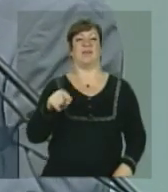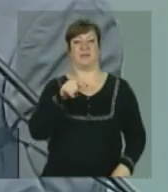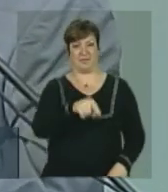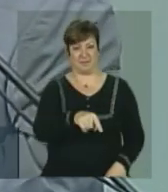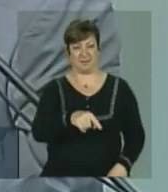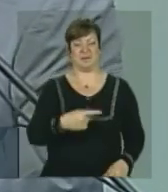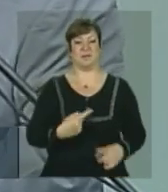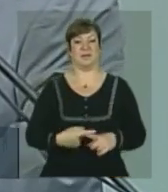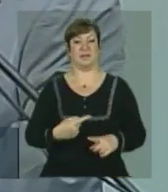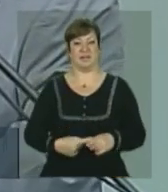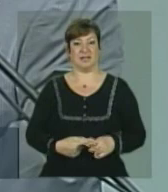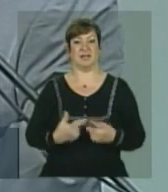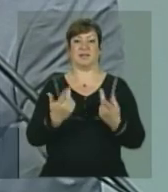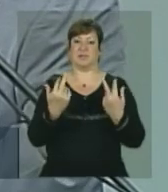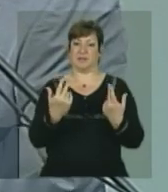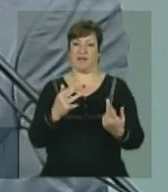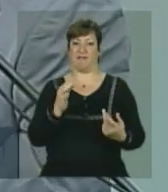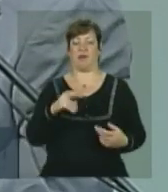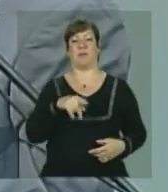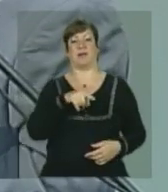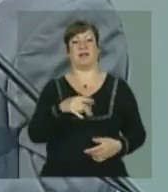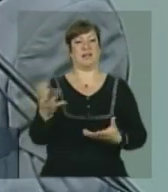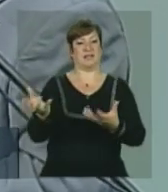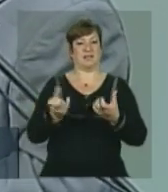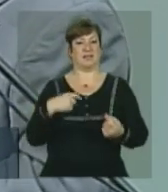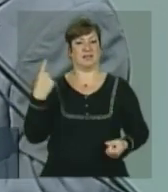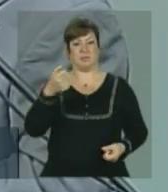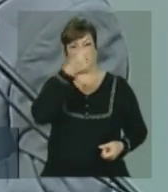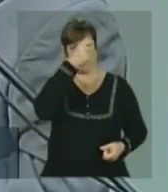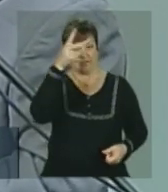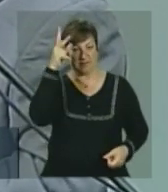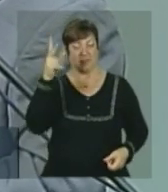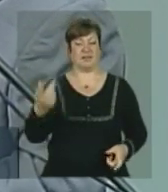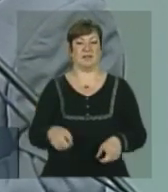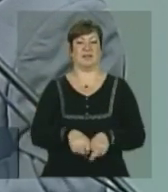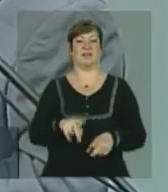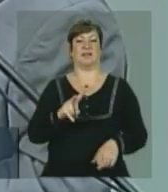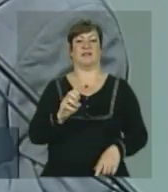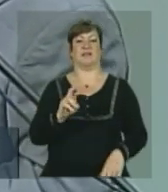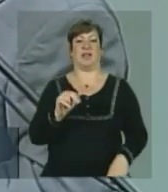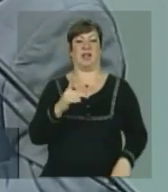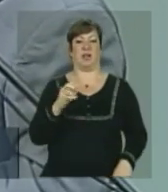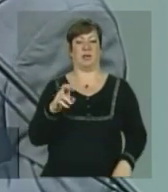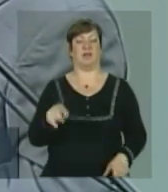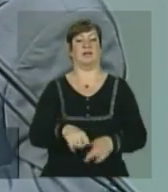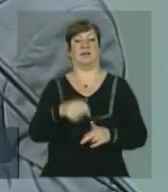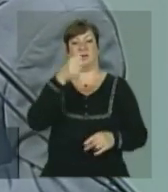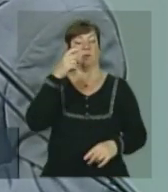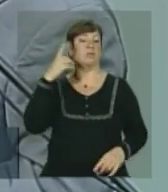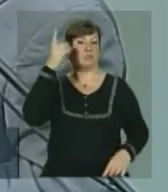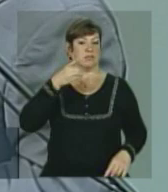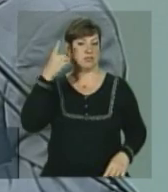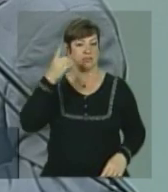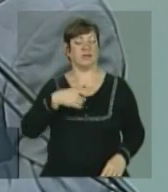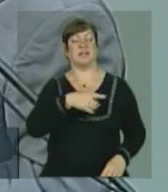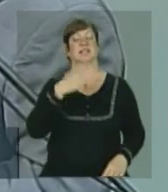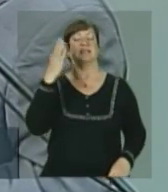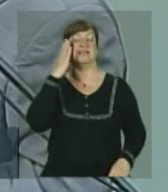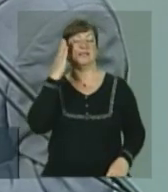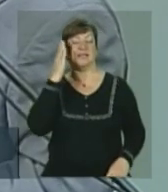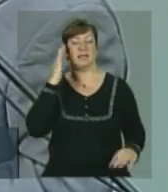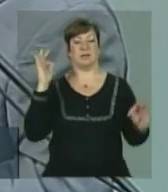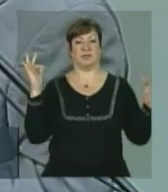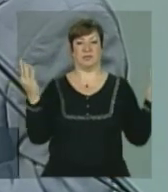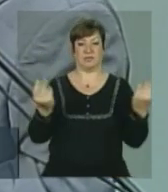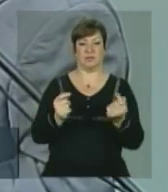Pezão é a mesma forma que ele recebe os prefeitos, recebe os vereadores, recebe os deputados, porque ele já passou por isso, ele sabe